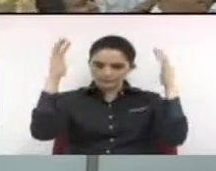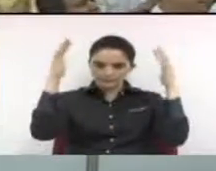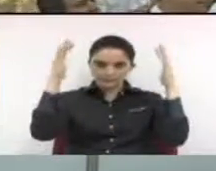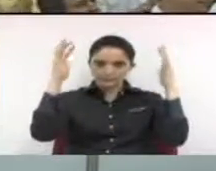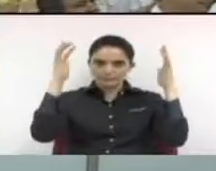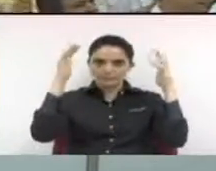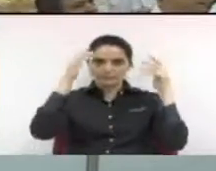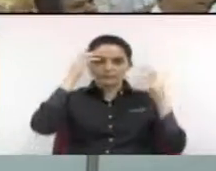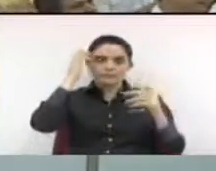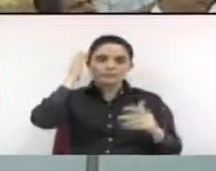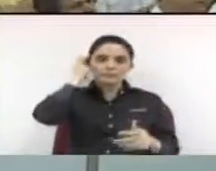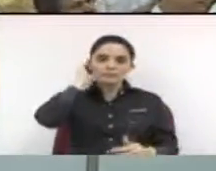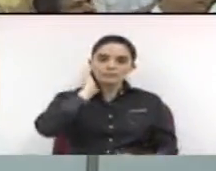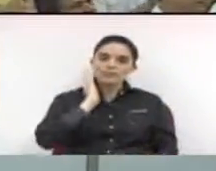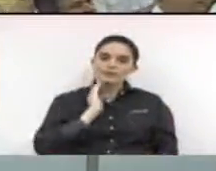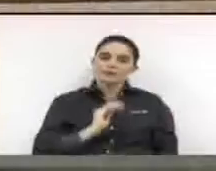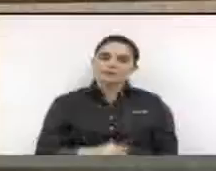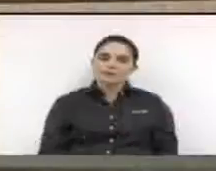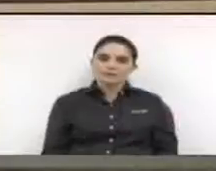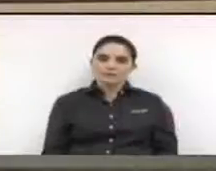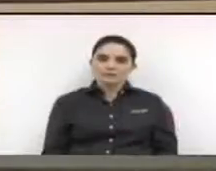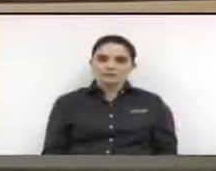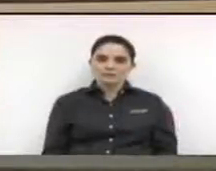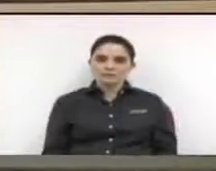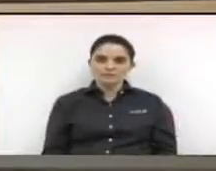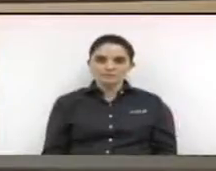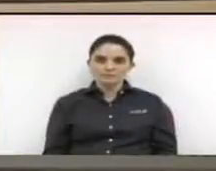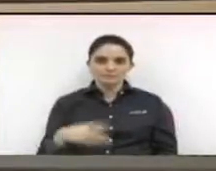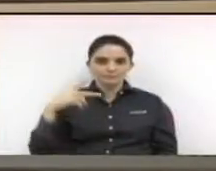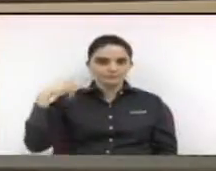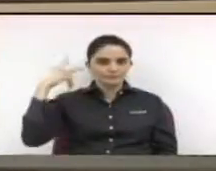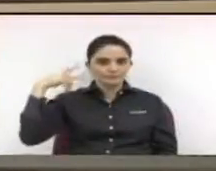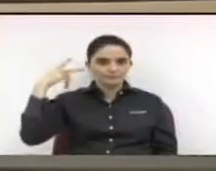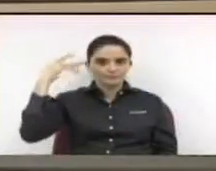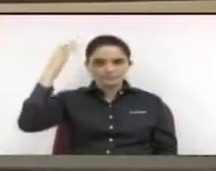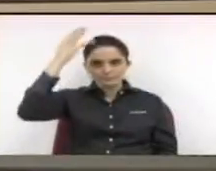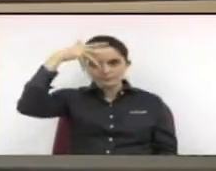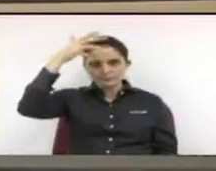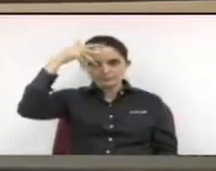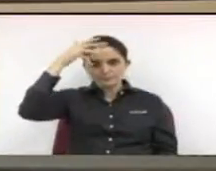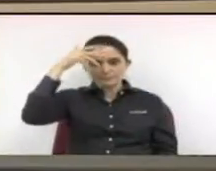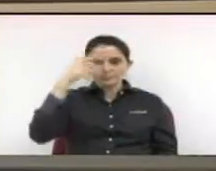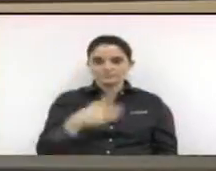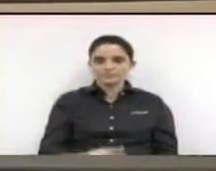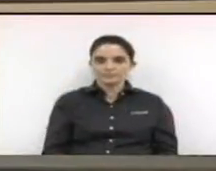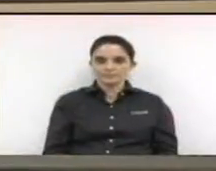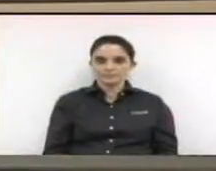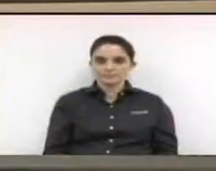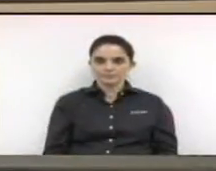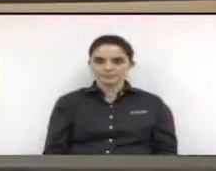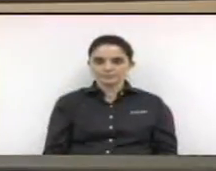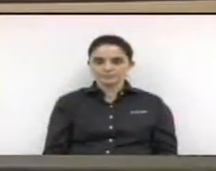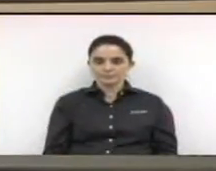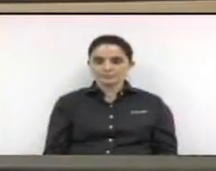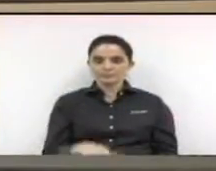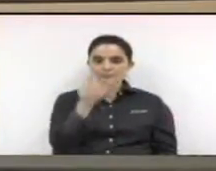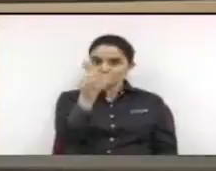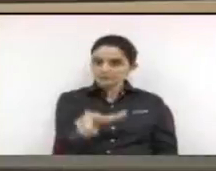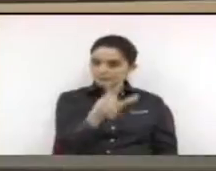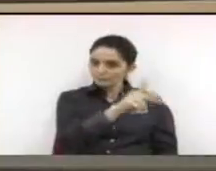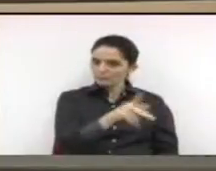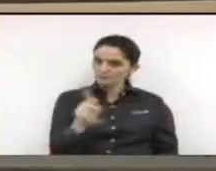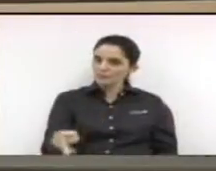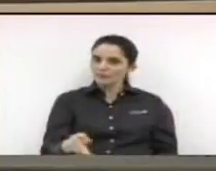uma questão de ordem da vereadora Erika Tank senhor presidente nobres